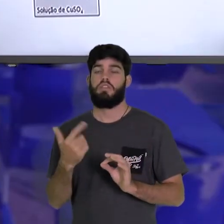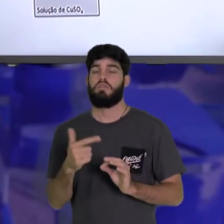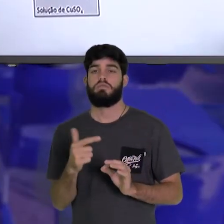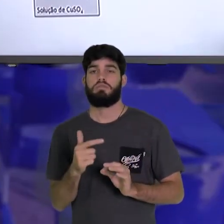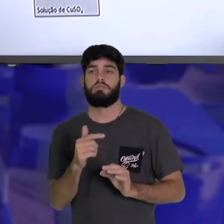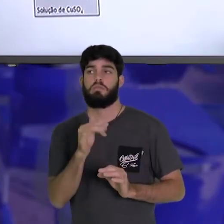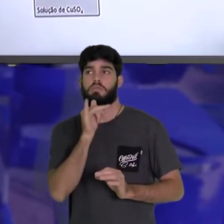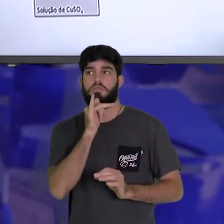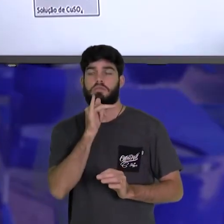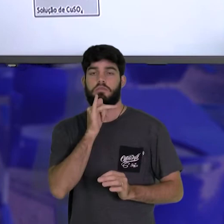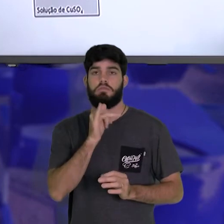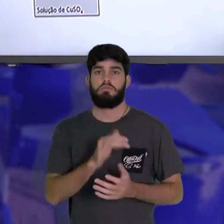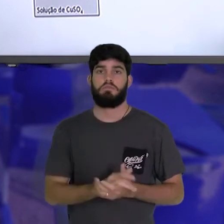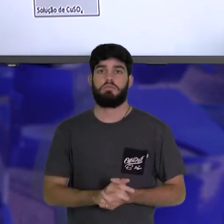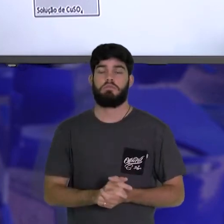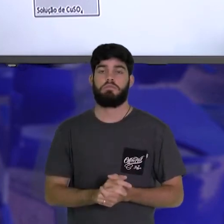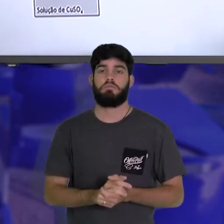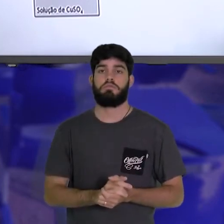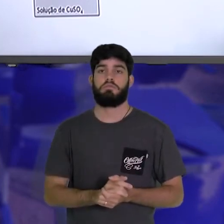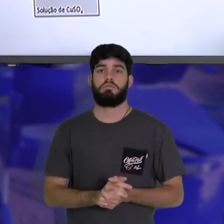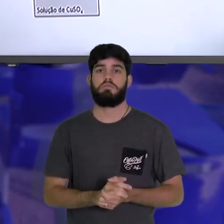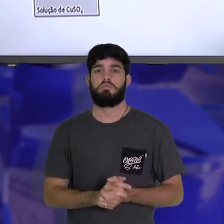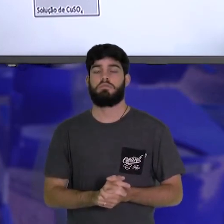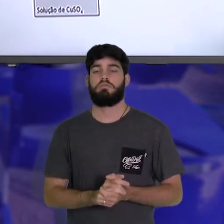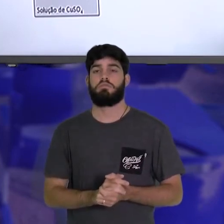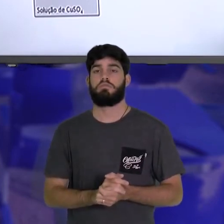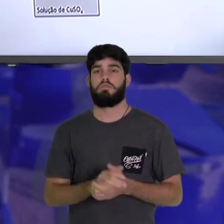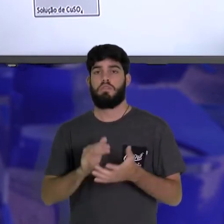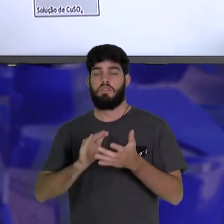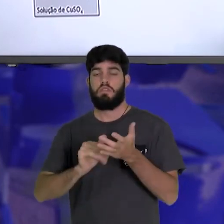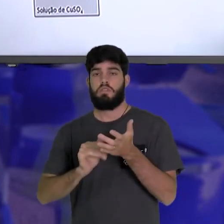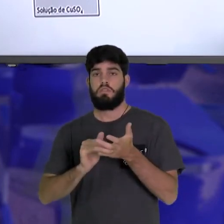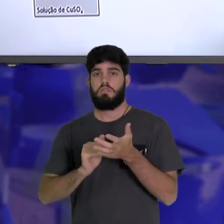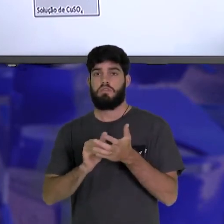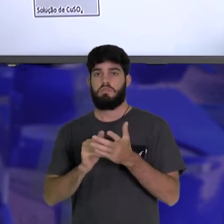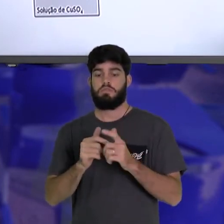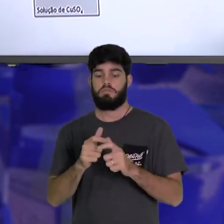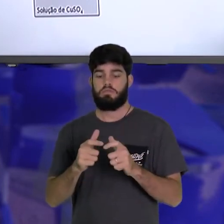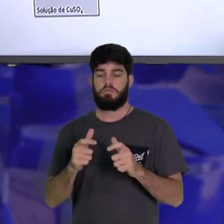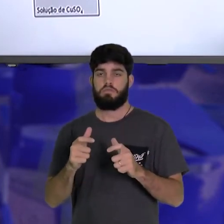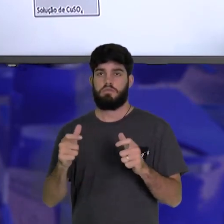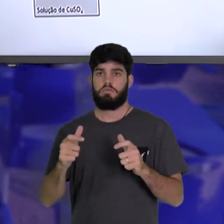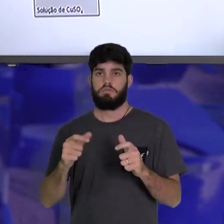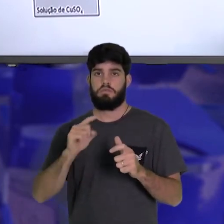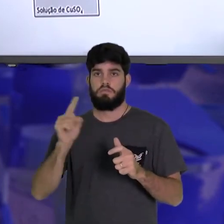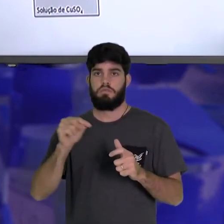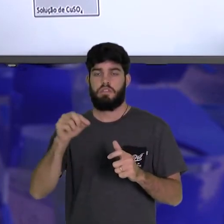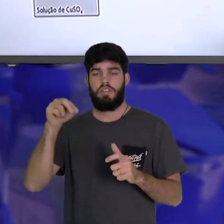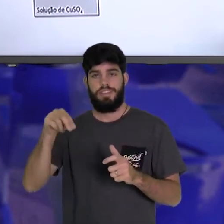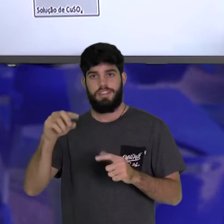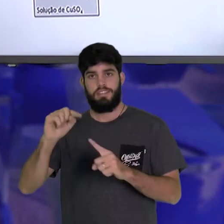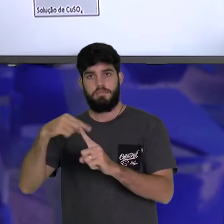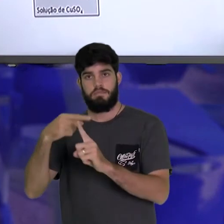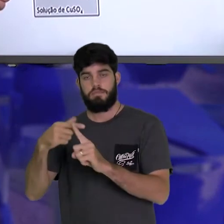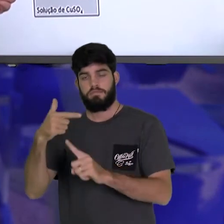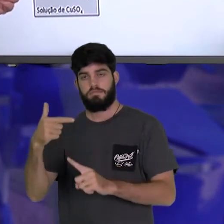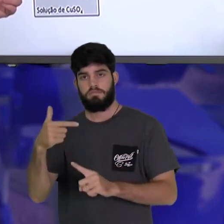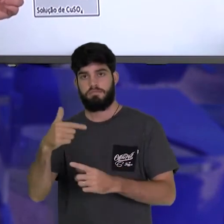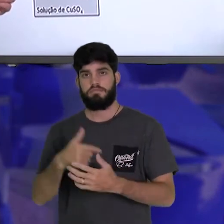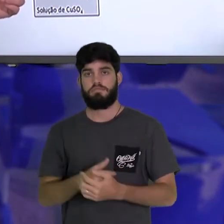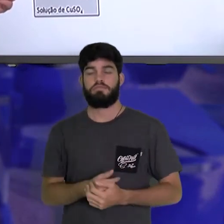que retire, o excesso do zin mais dois, desse lado, e